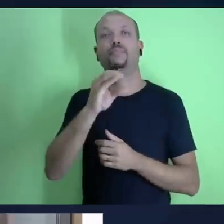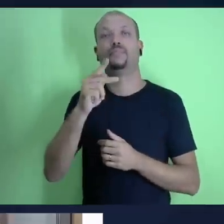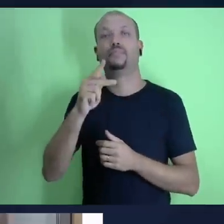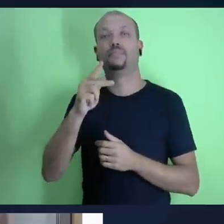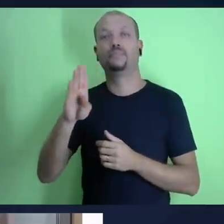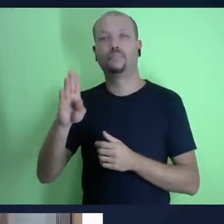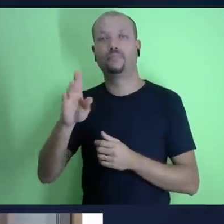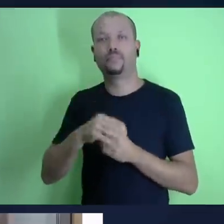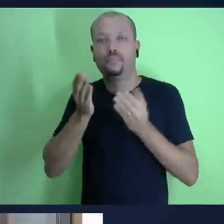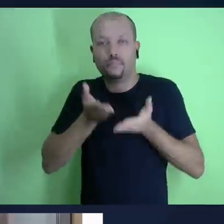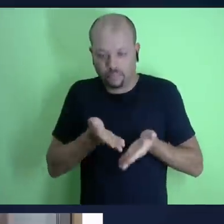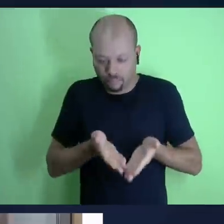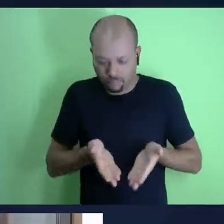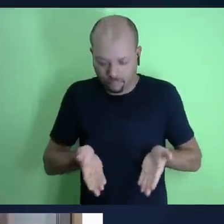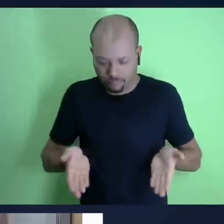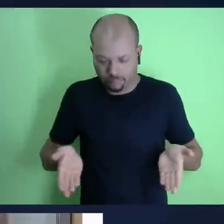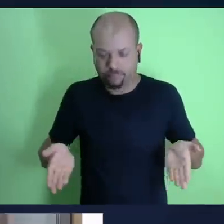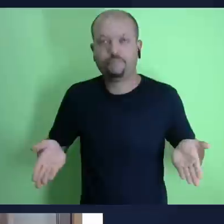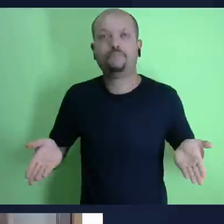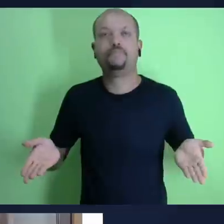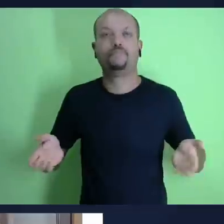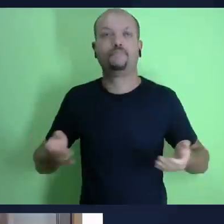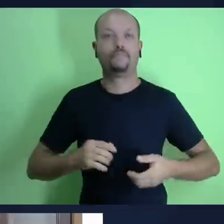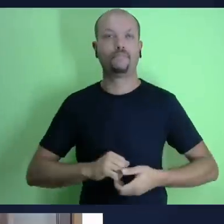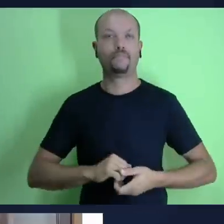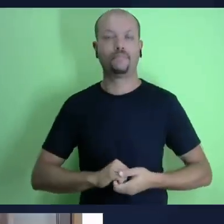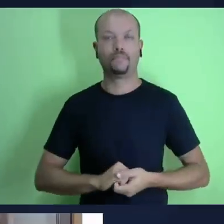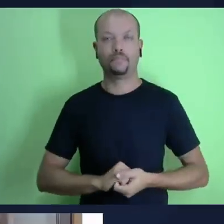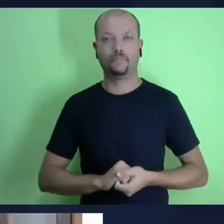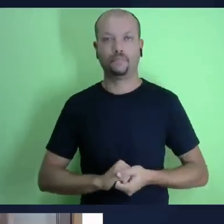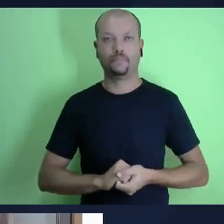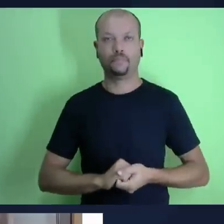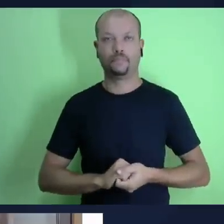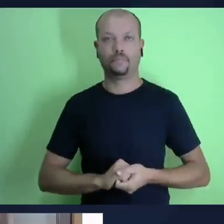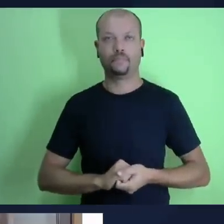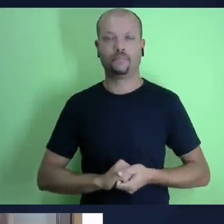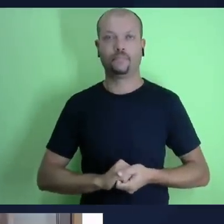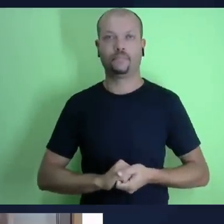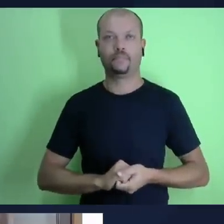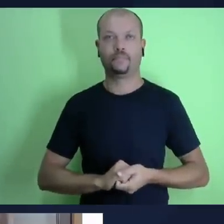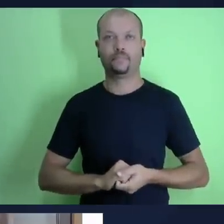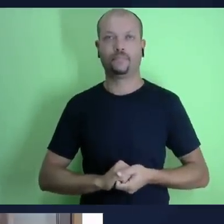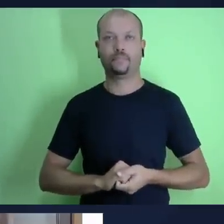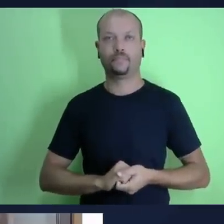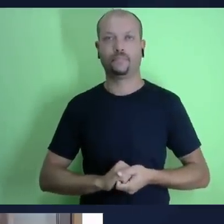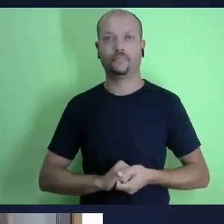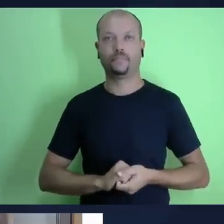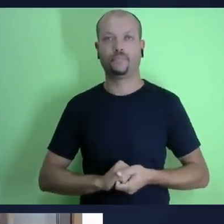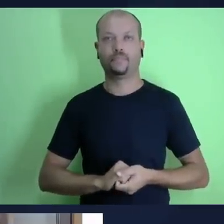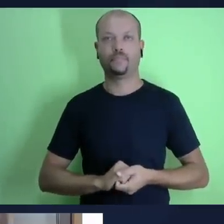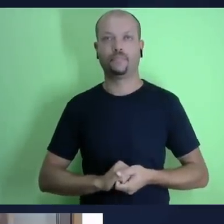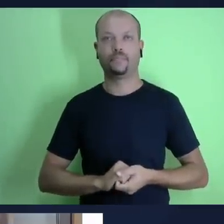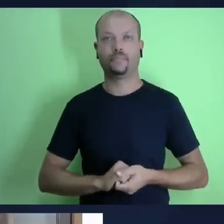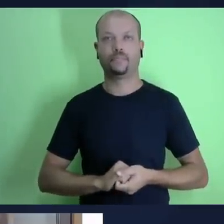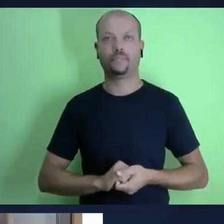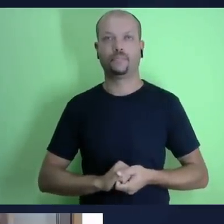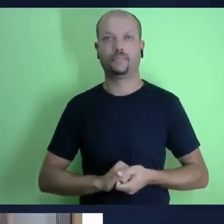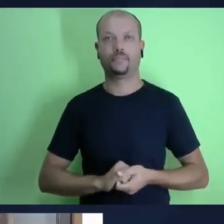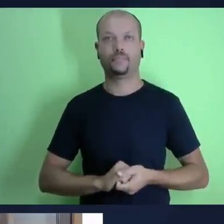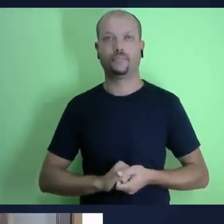no endereço da cpb no endereço mais.cpb.com.br